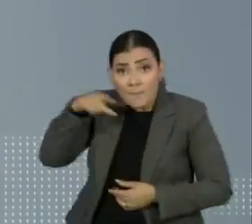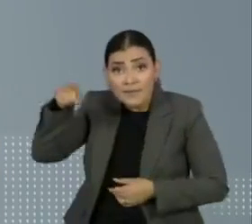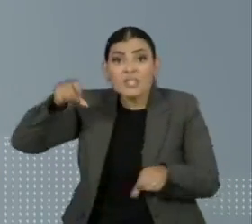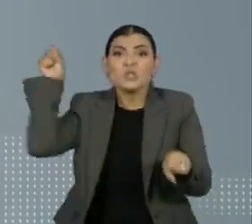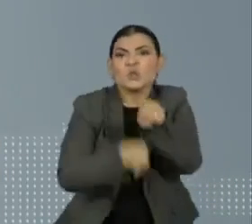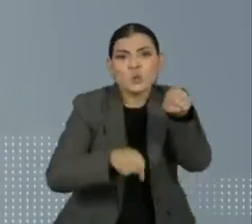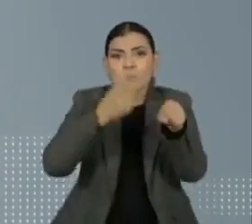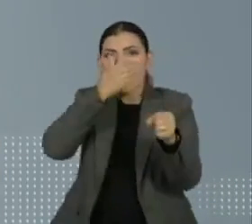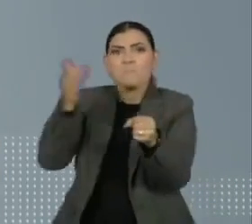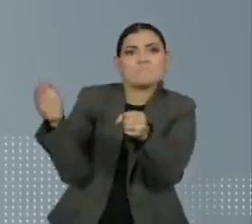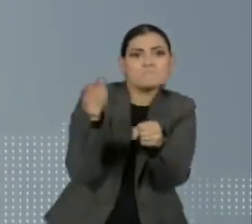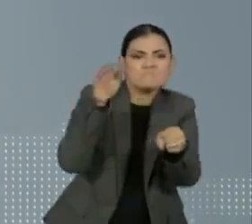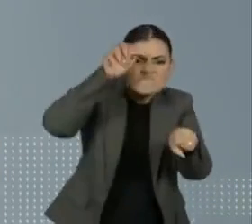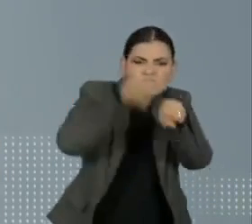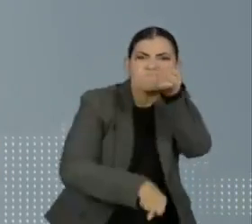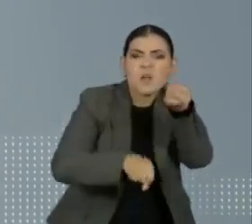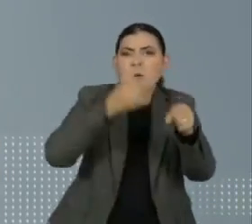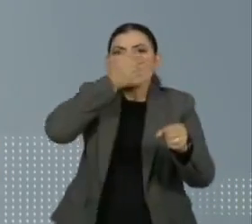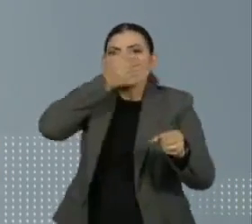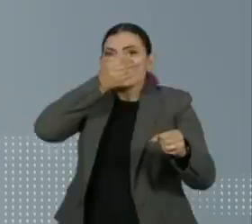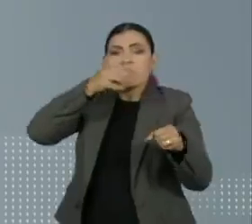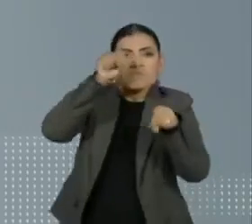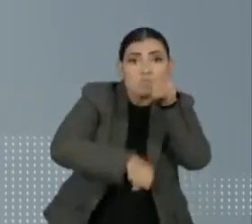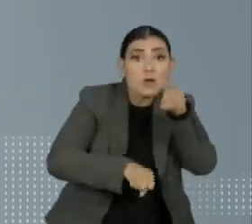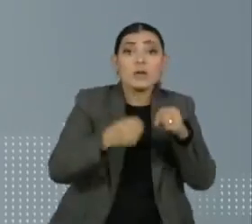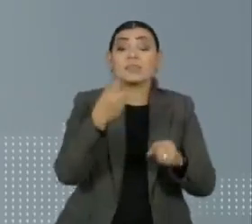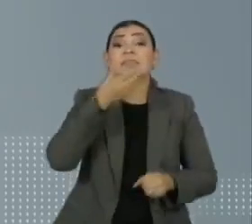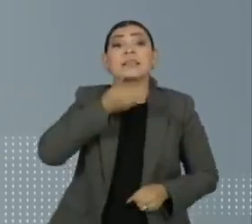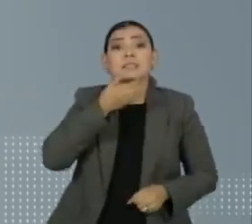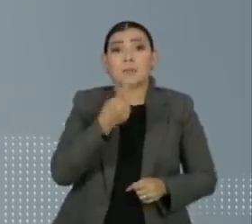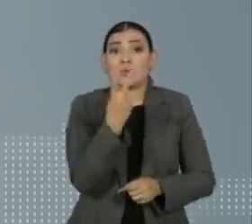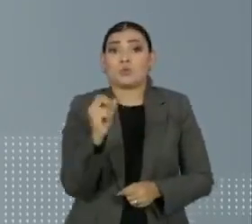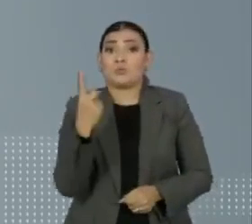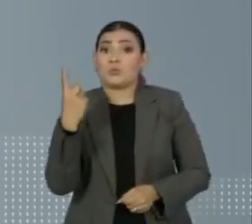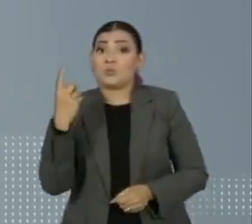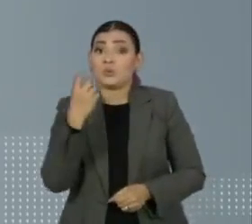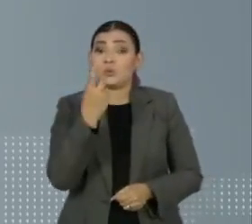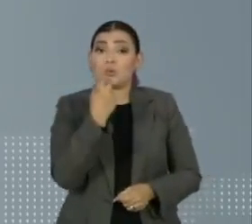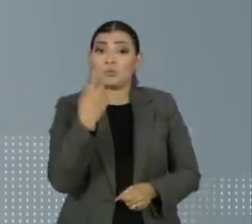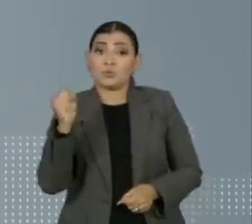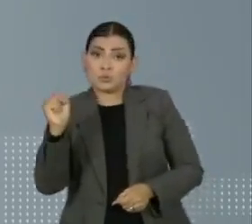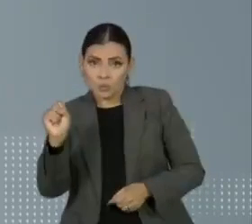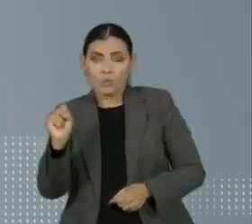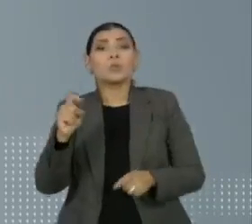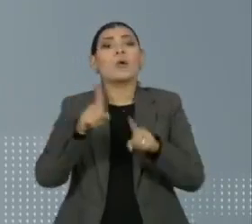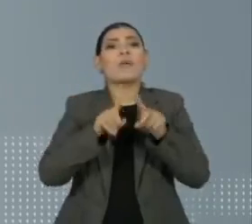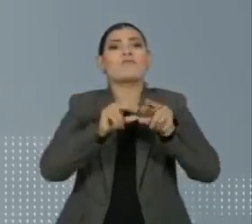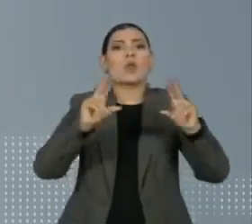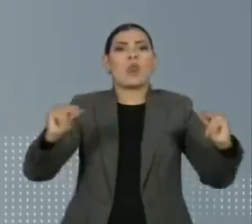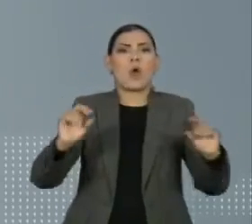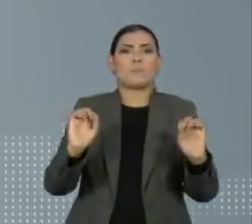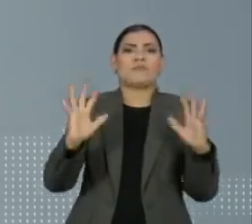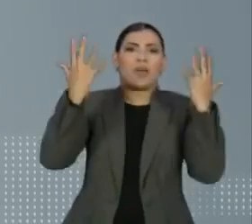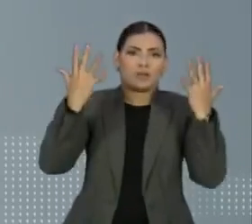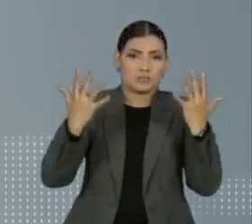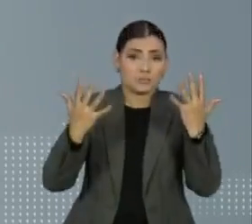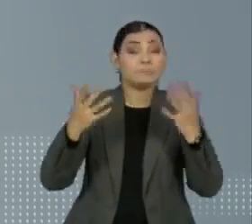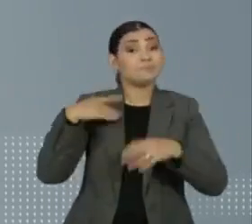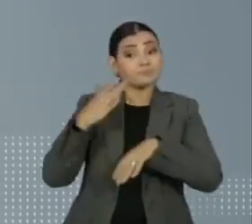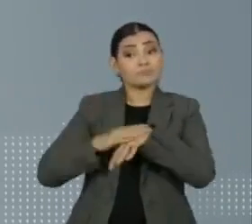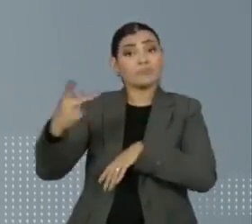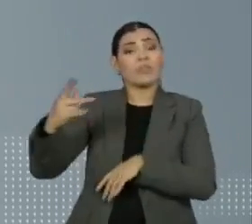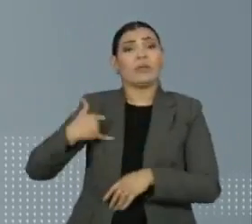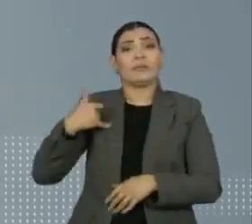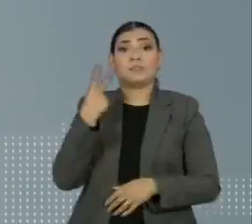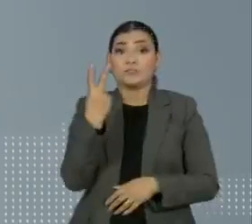Aranha de estupro em dezembro de 2008, durante uma festa em um clube de praia de Florianópolis. Ela tinha